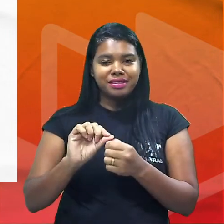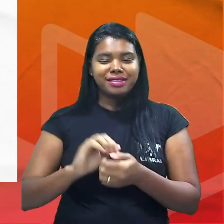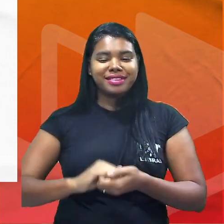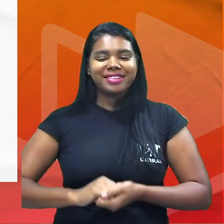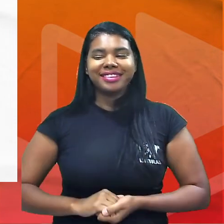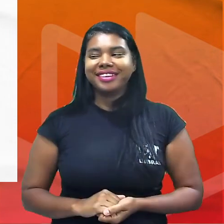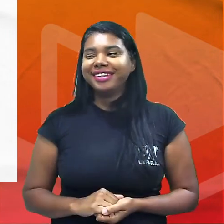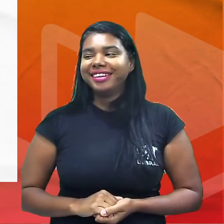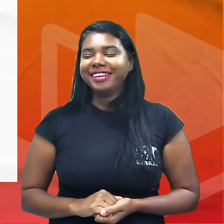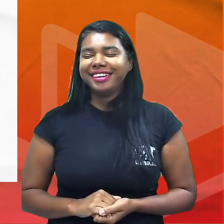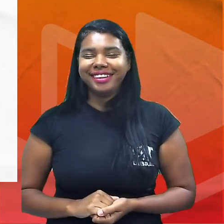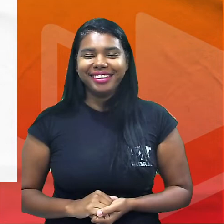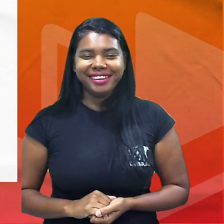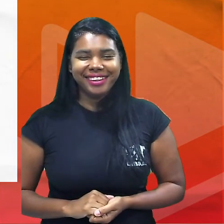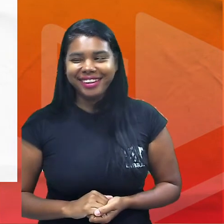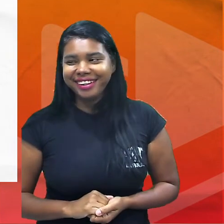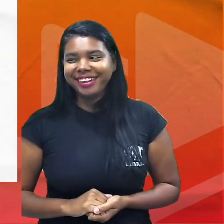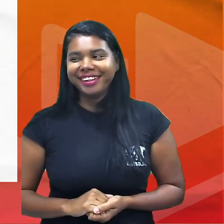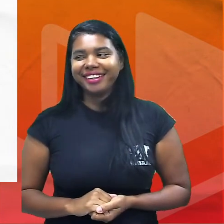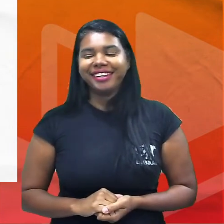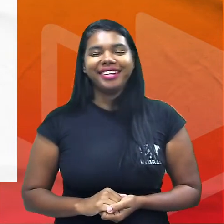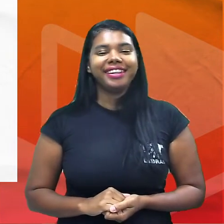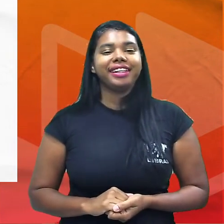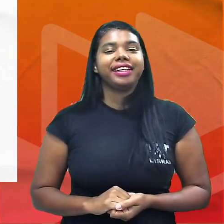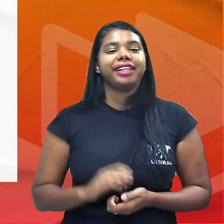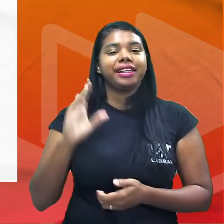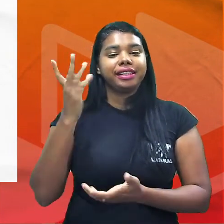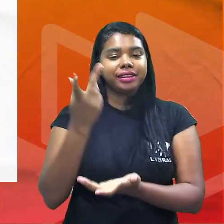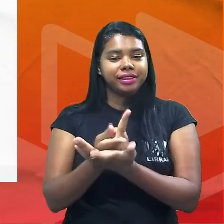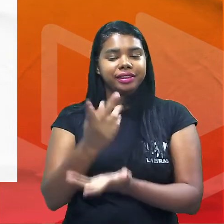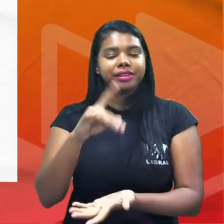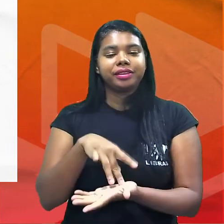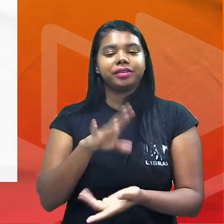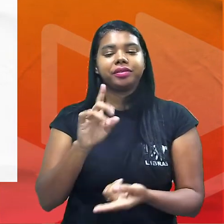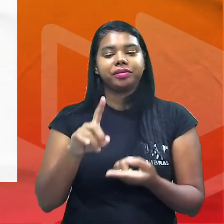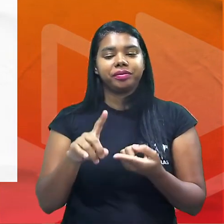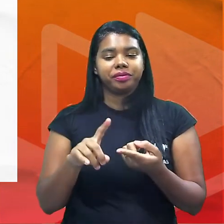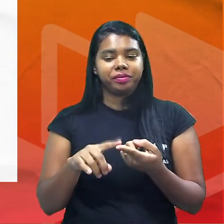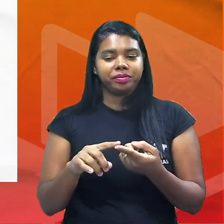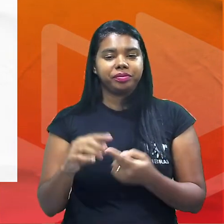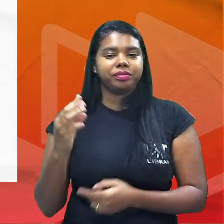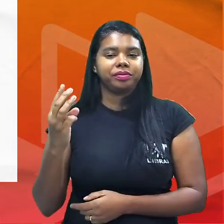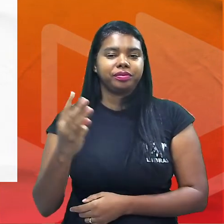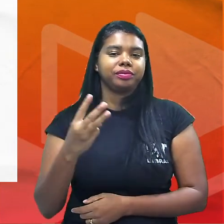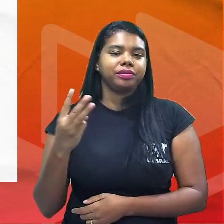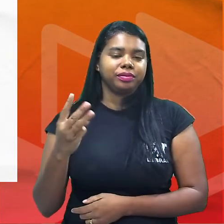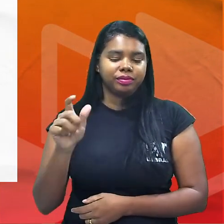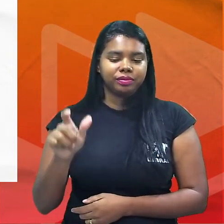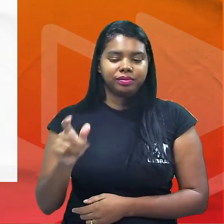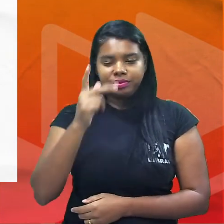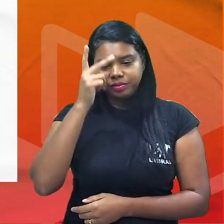na indicação na indicação de tempo decorrido também é impessoal e tem sido a pessoa de singular